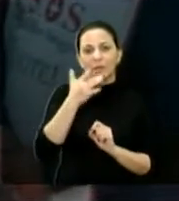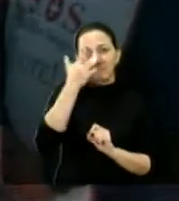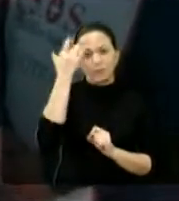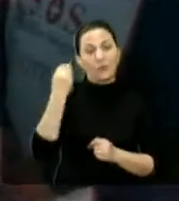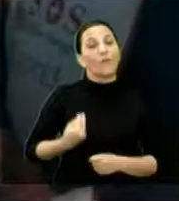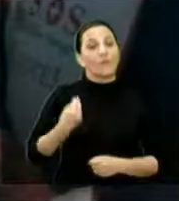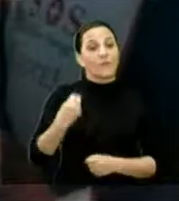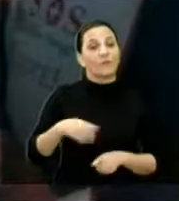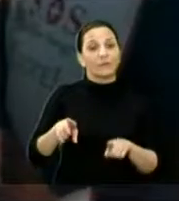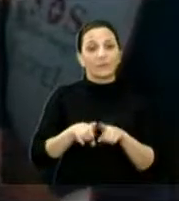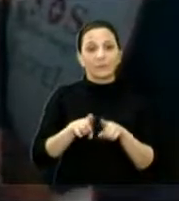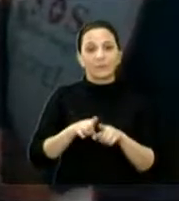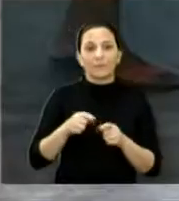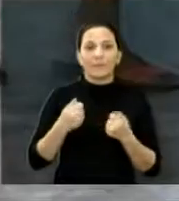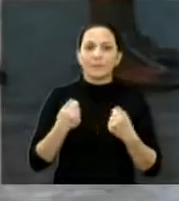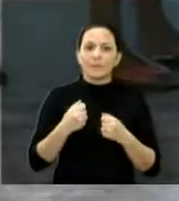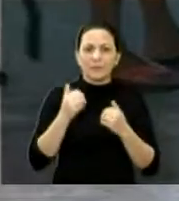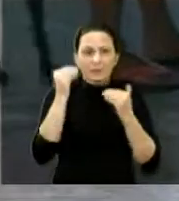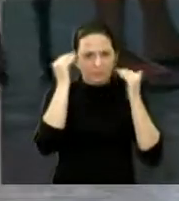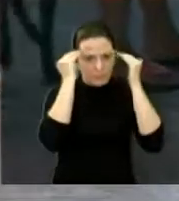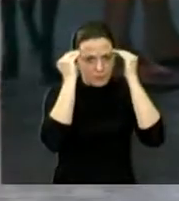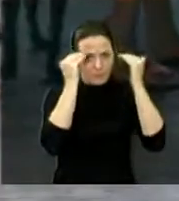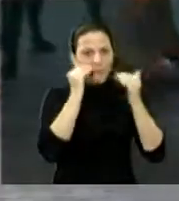né? E vocês merecem todo o nosso respeito.